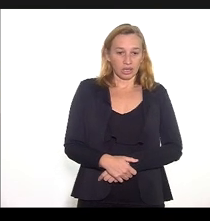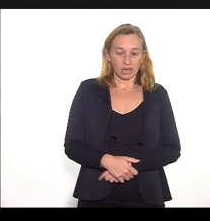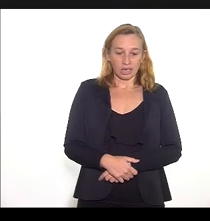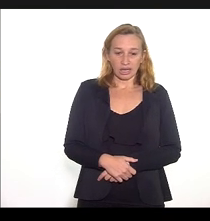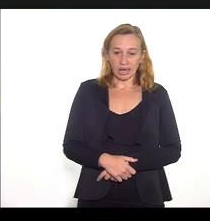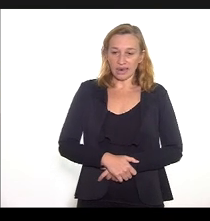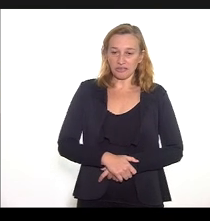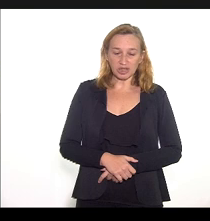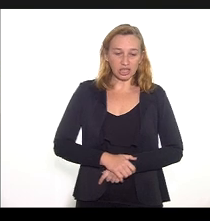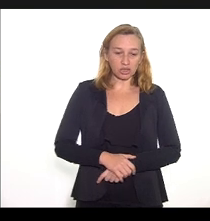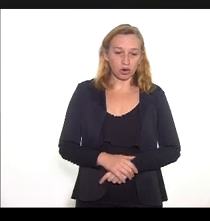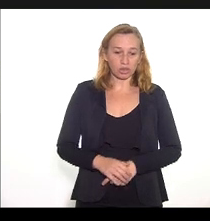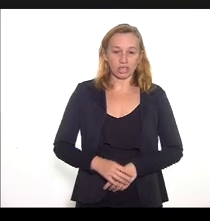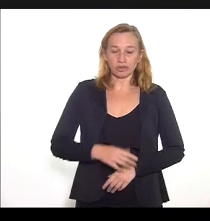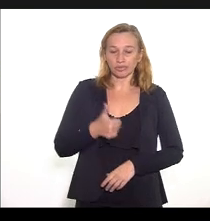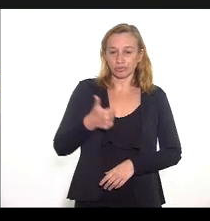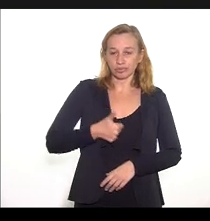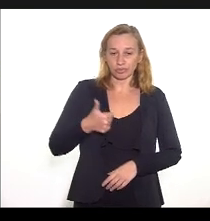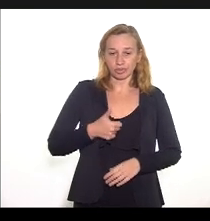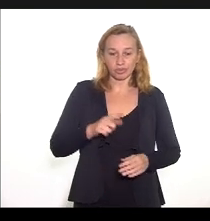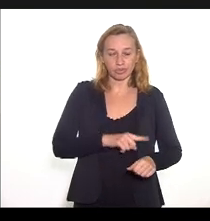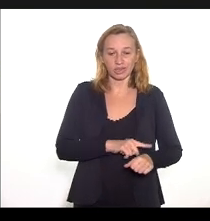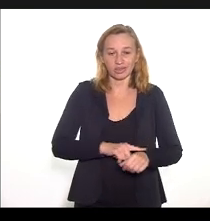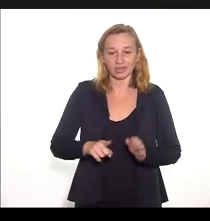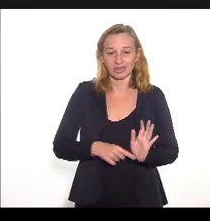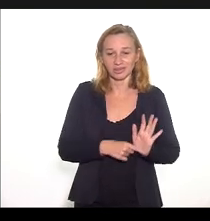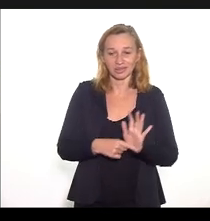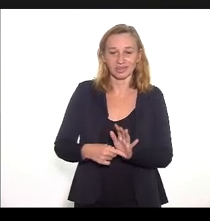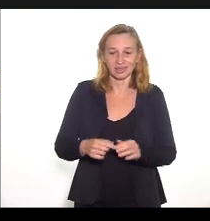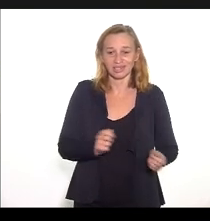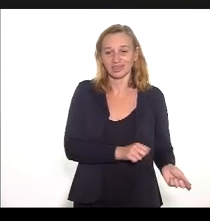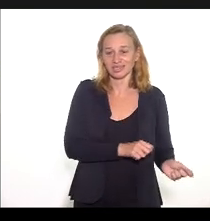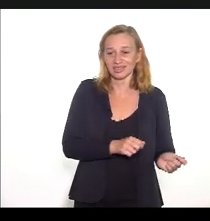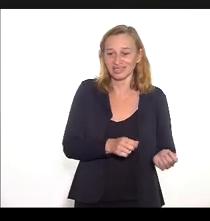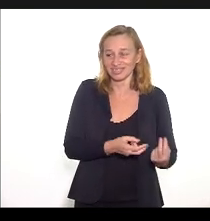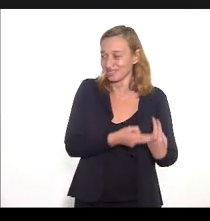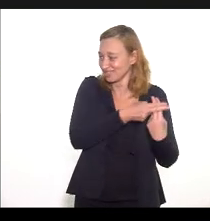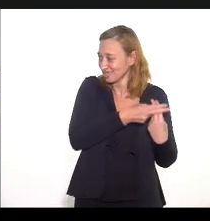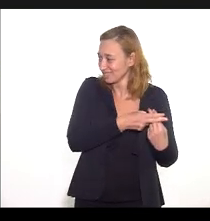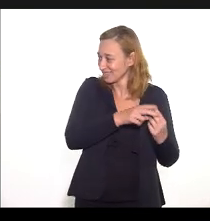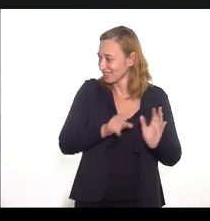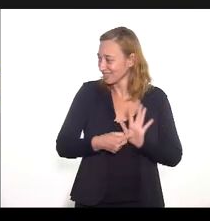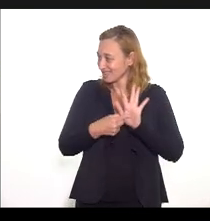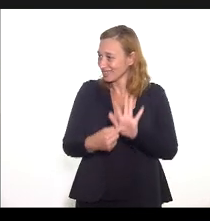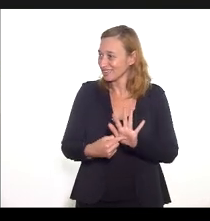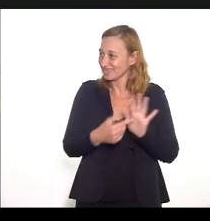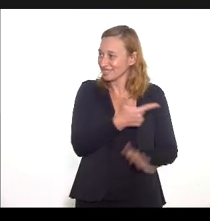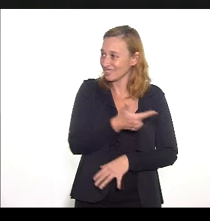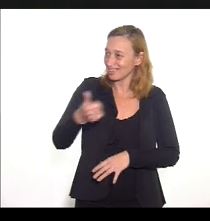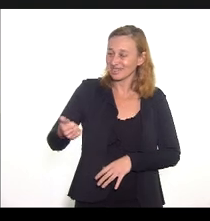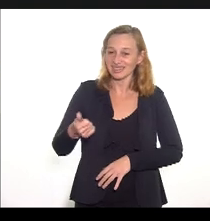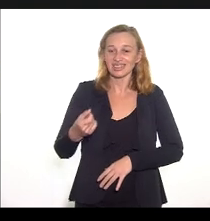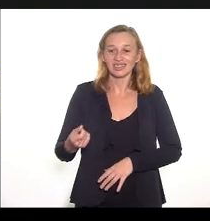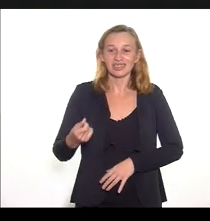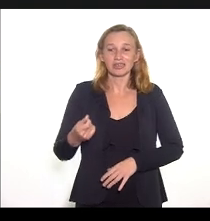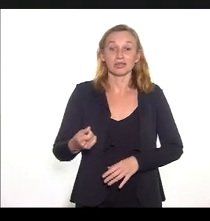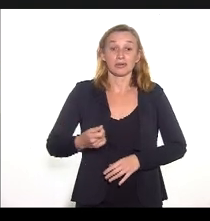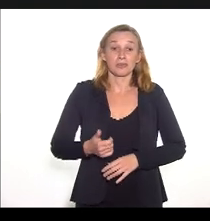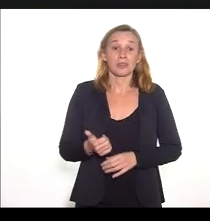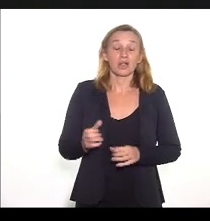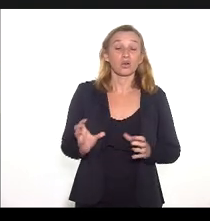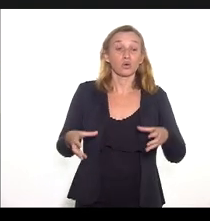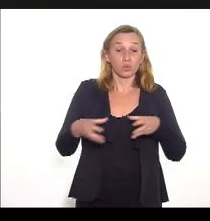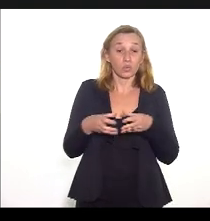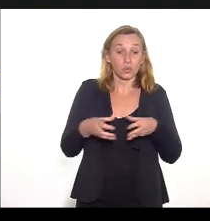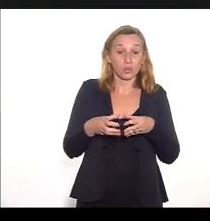No primeiro quadrimestre de 2021, a Auditoria Sui superou as dificuldades iniciais que se apresentaram em 2020 por conta de uma equipe de